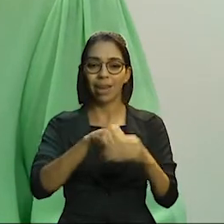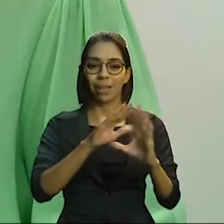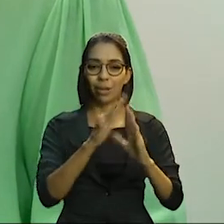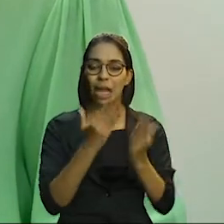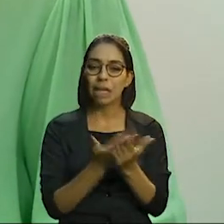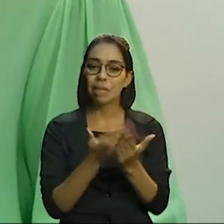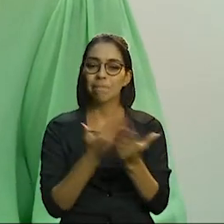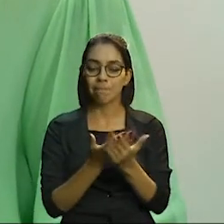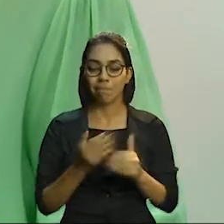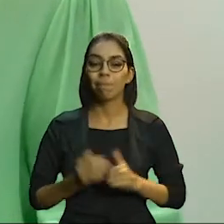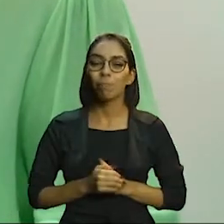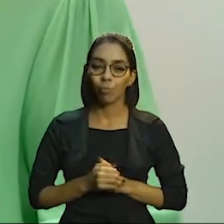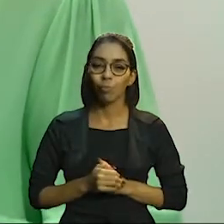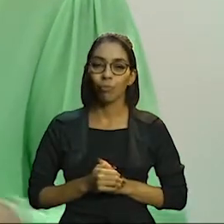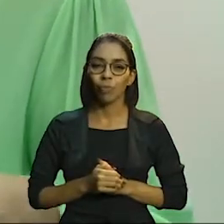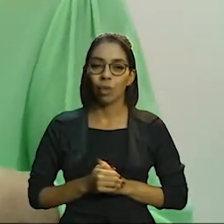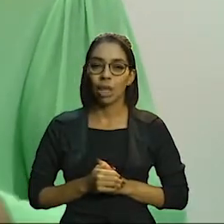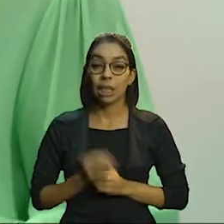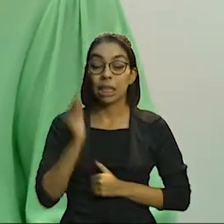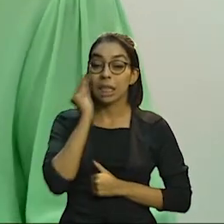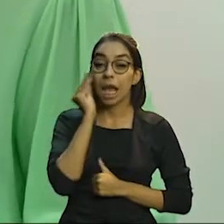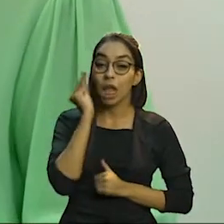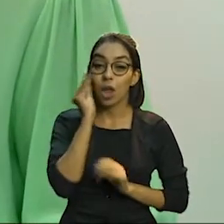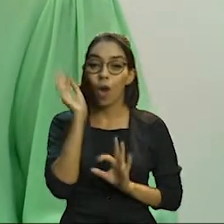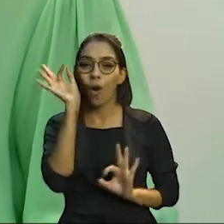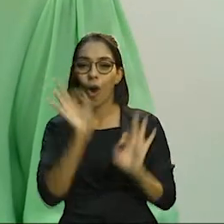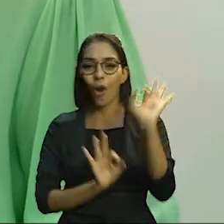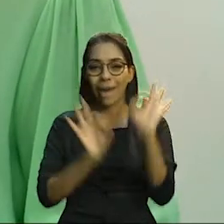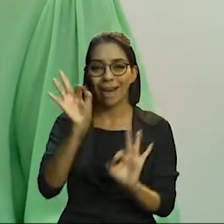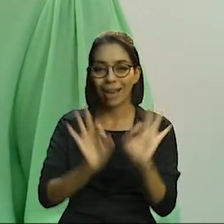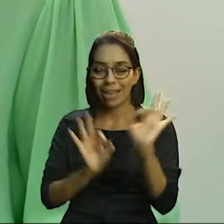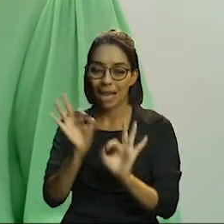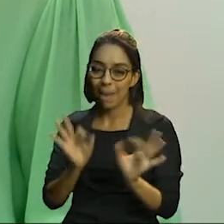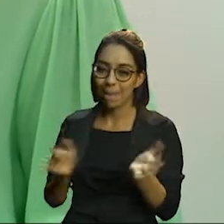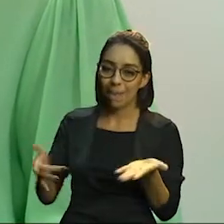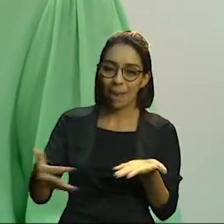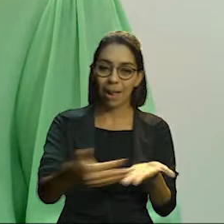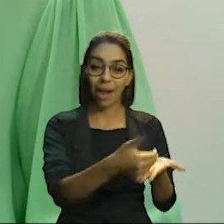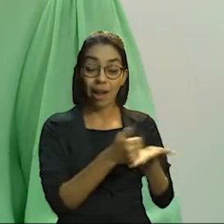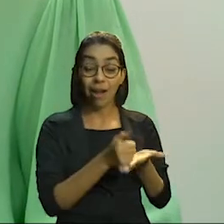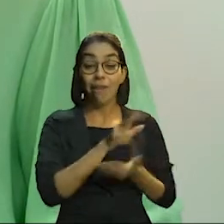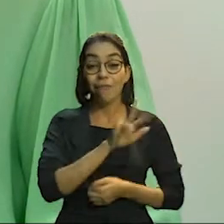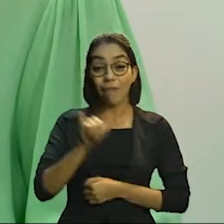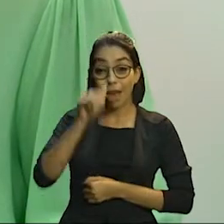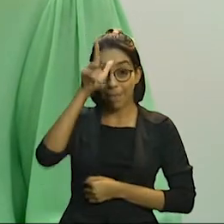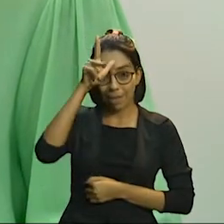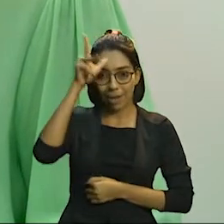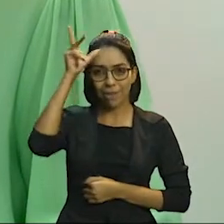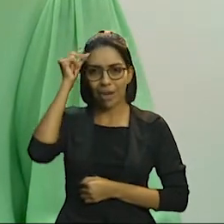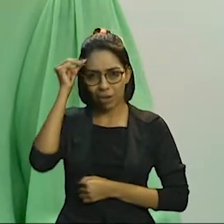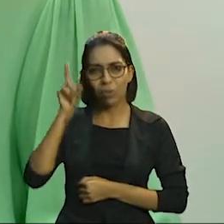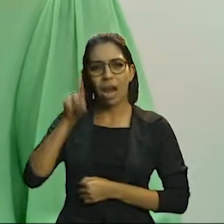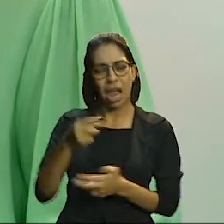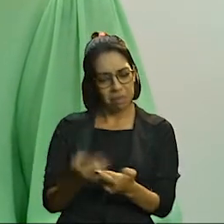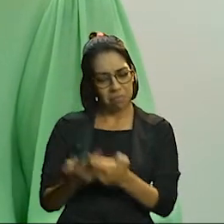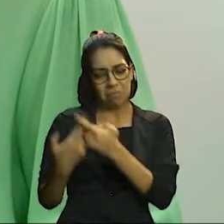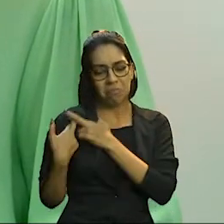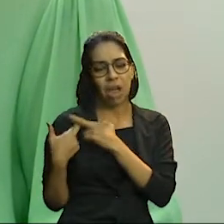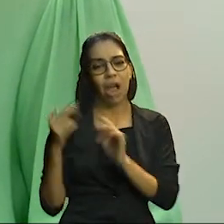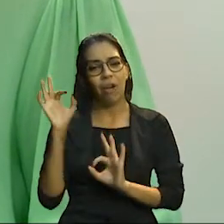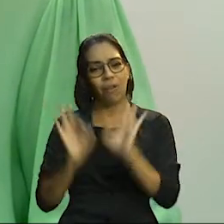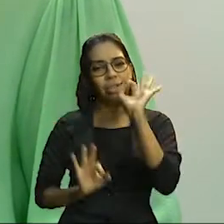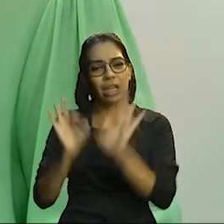gente buscou reorganizar todo o processo, a Prefeitura é muito organizada no que se refere